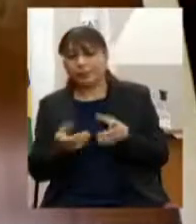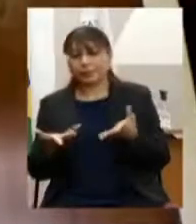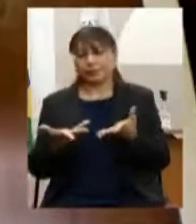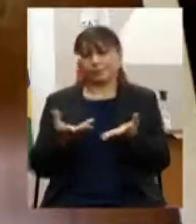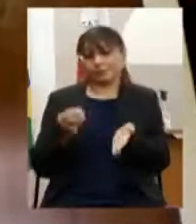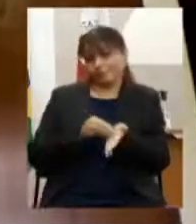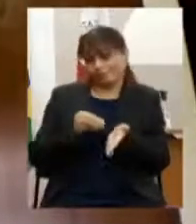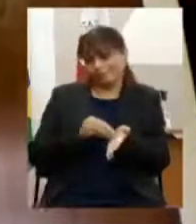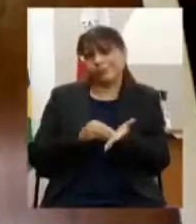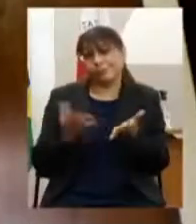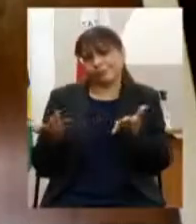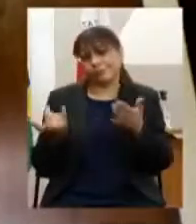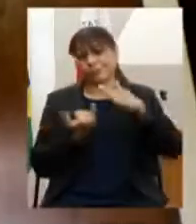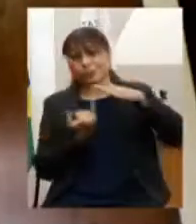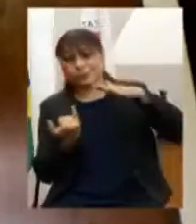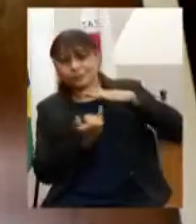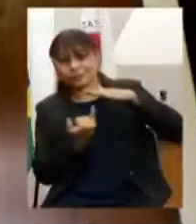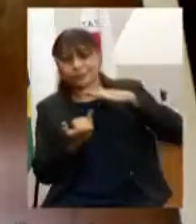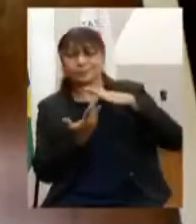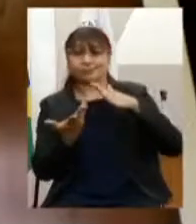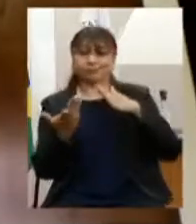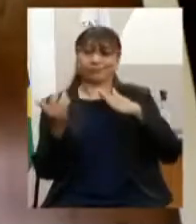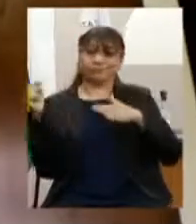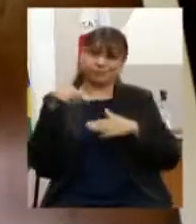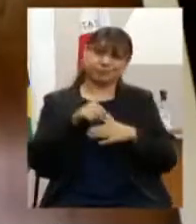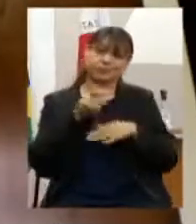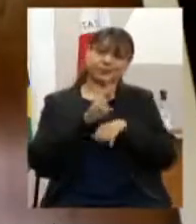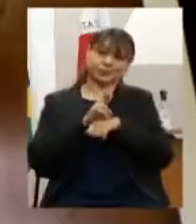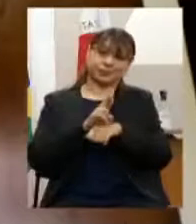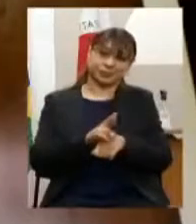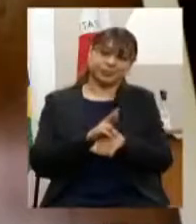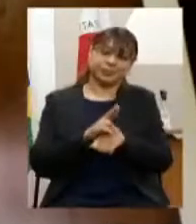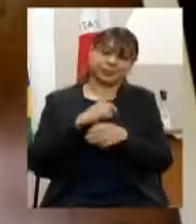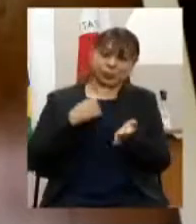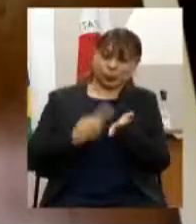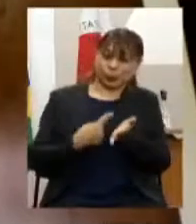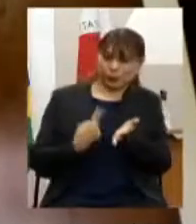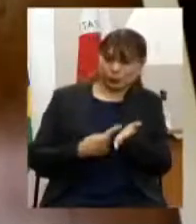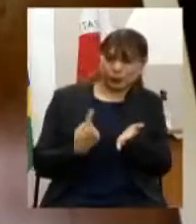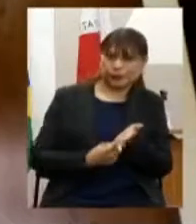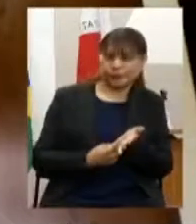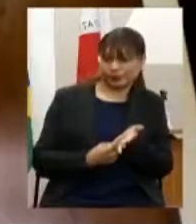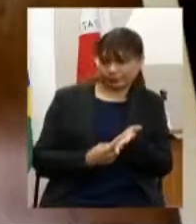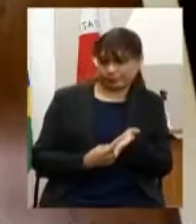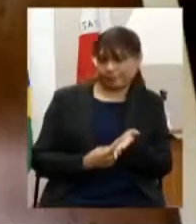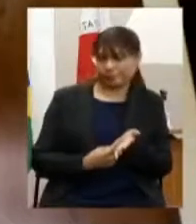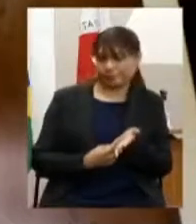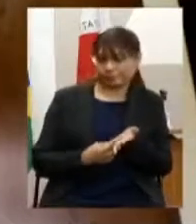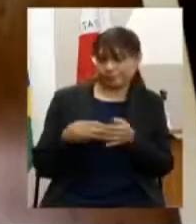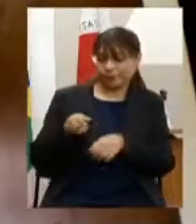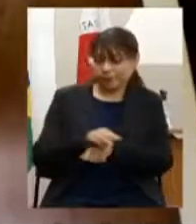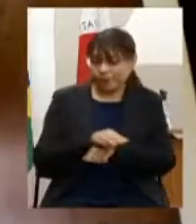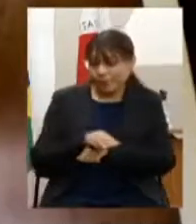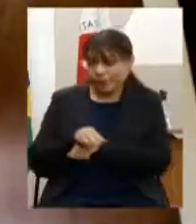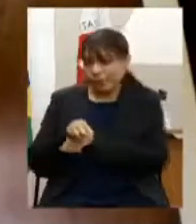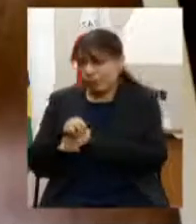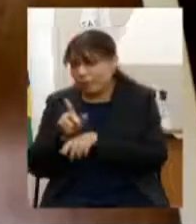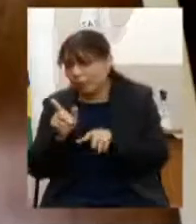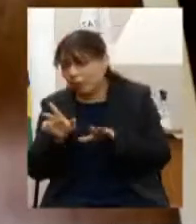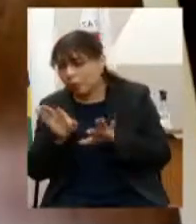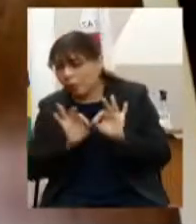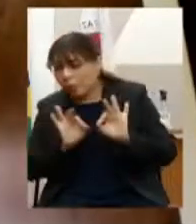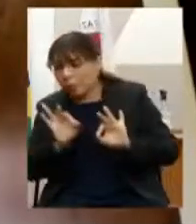de tantas instituições e pessoas que são comprometidas com monitoramento e avaliação e controle